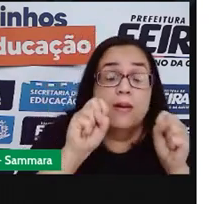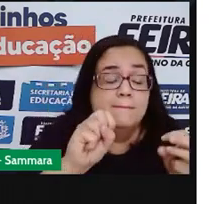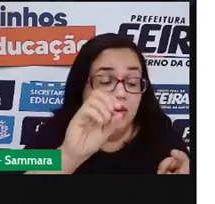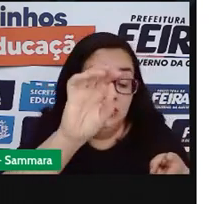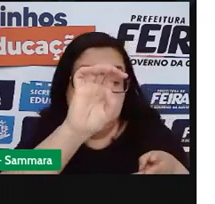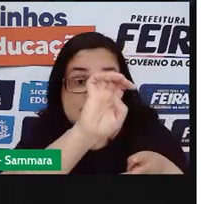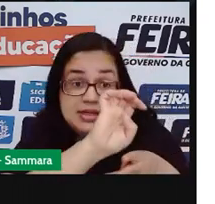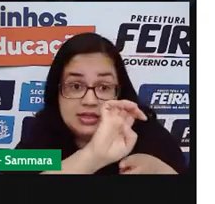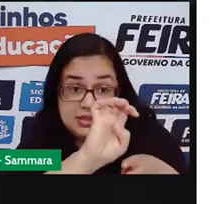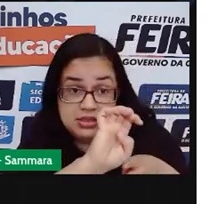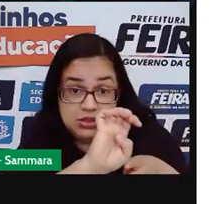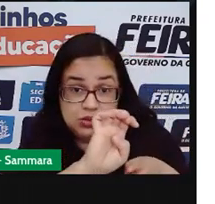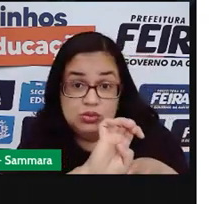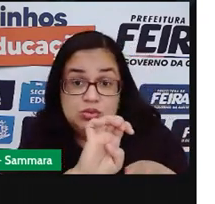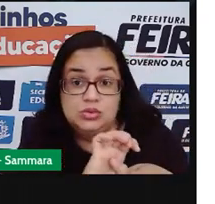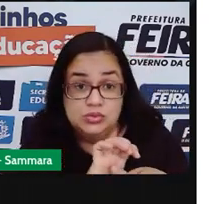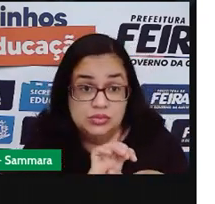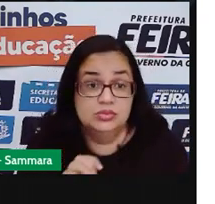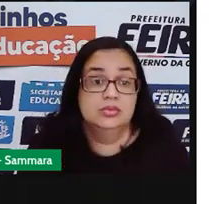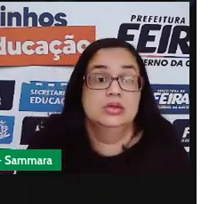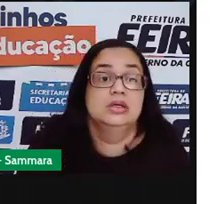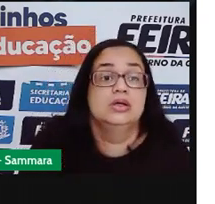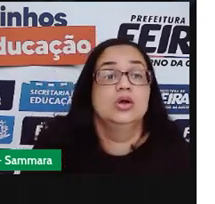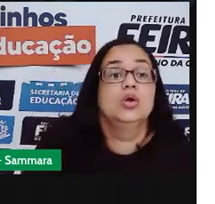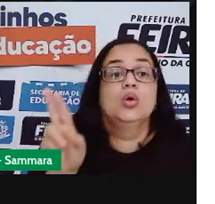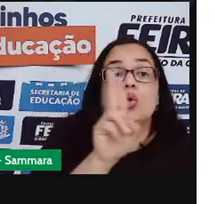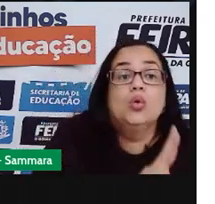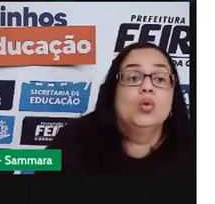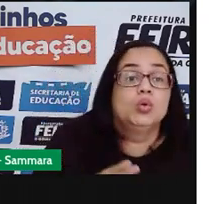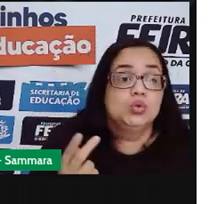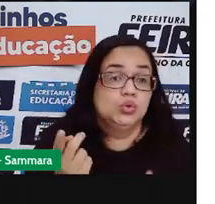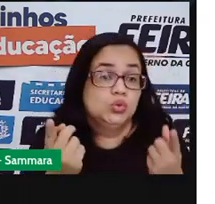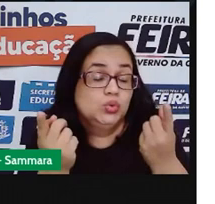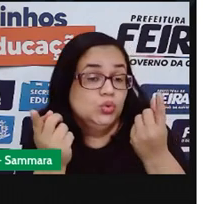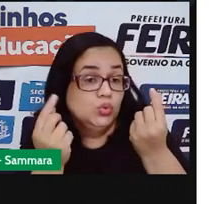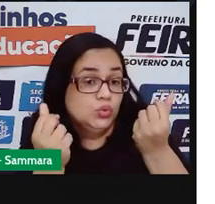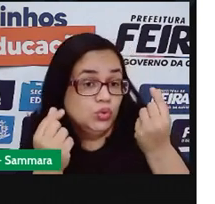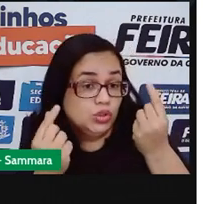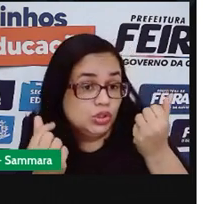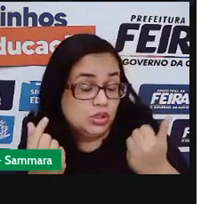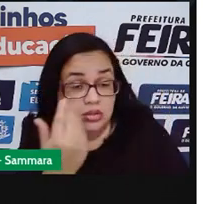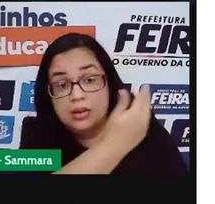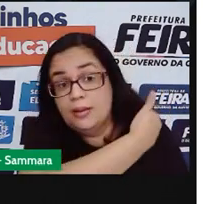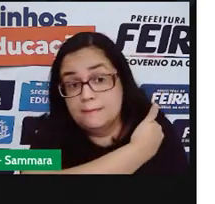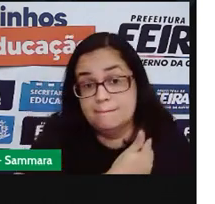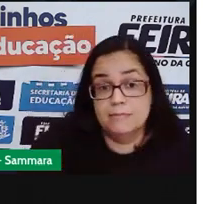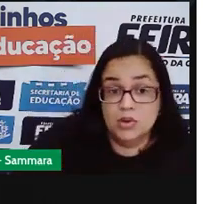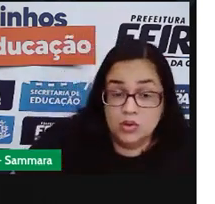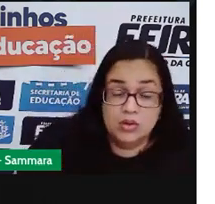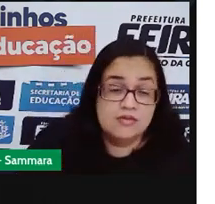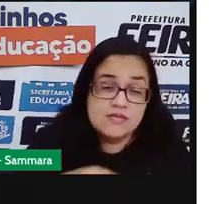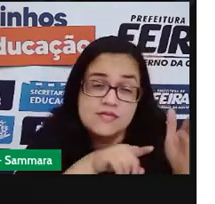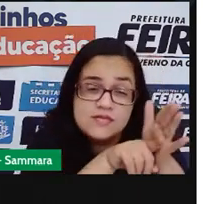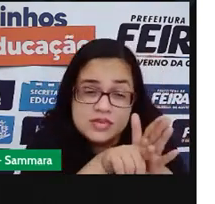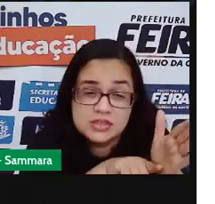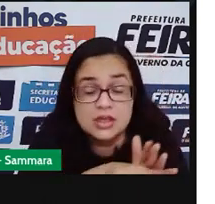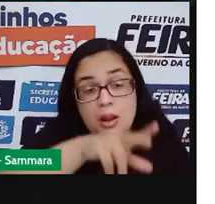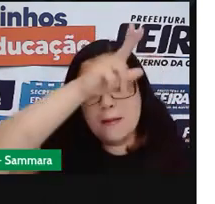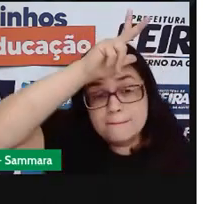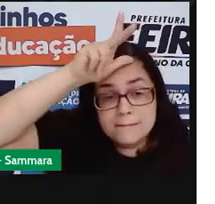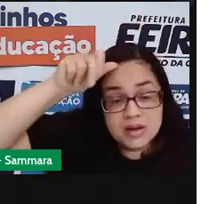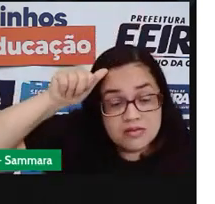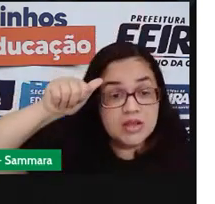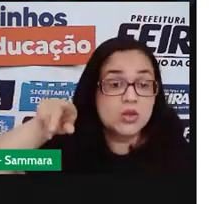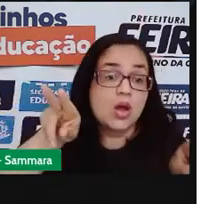Executivo, fiscalizando o uso do dinheiro público, fiscalizando o prefeito, vice